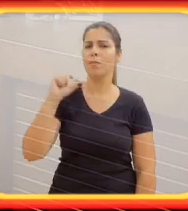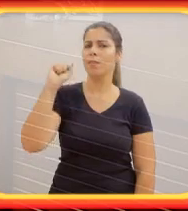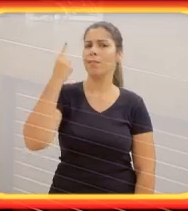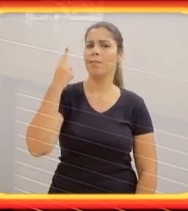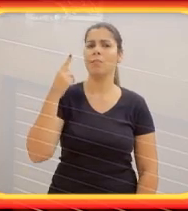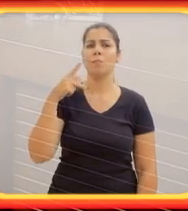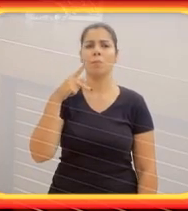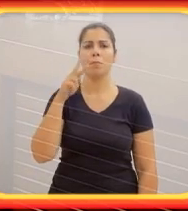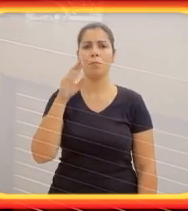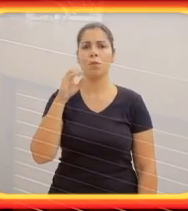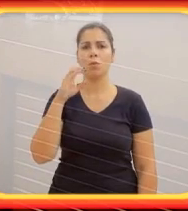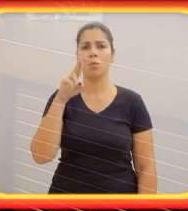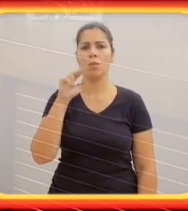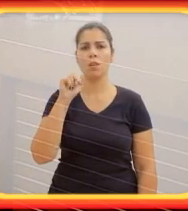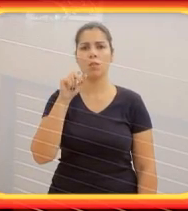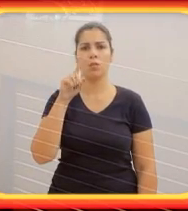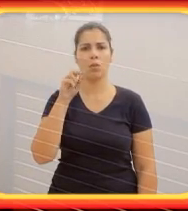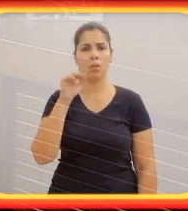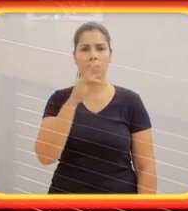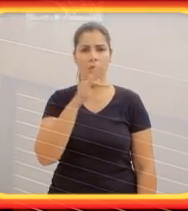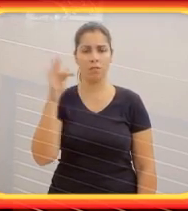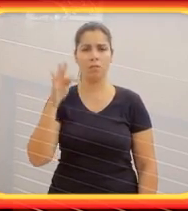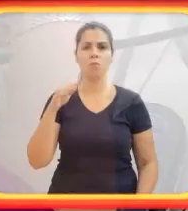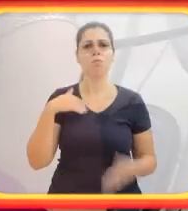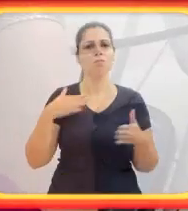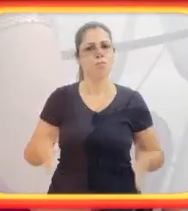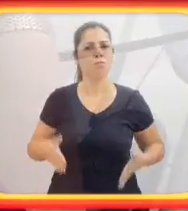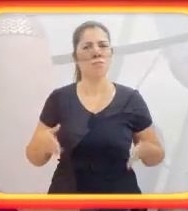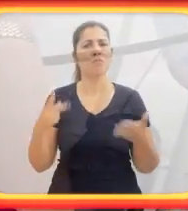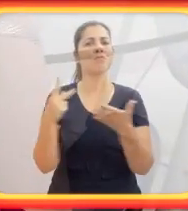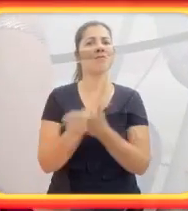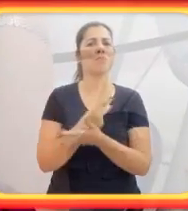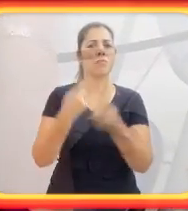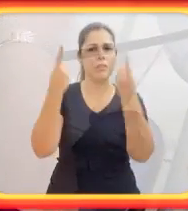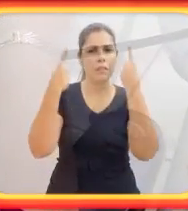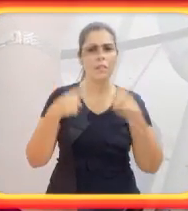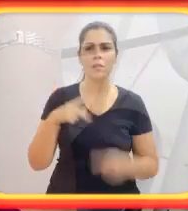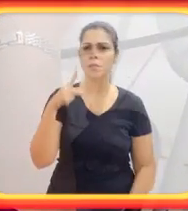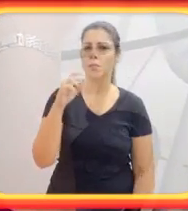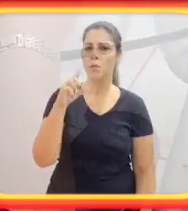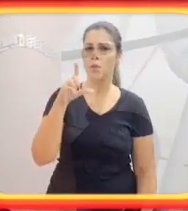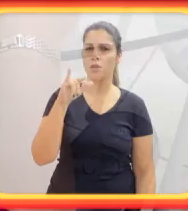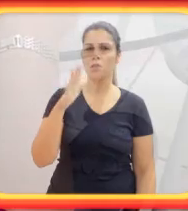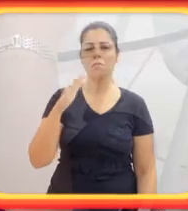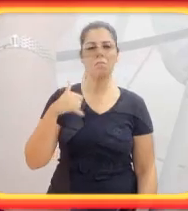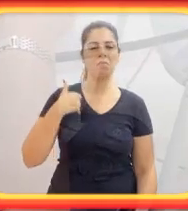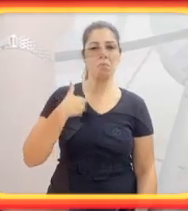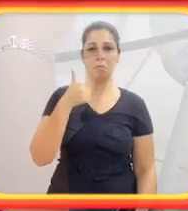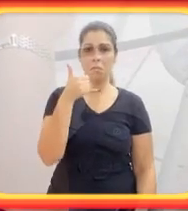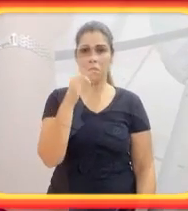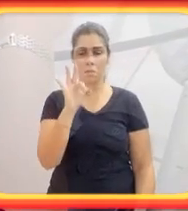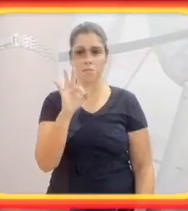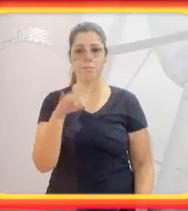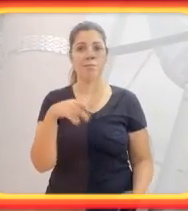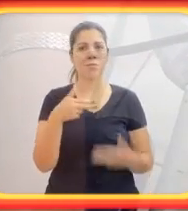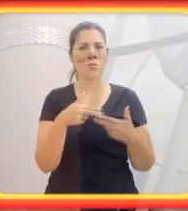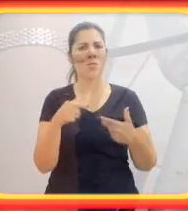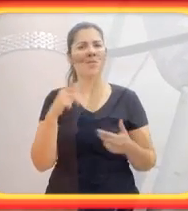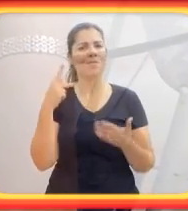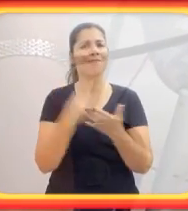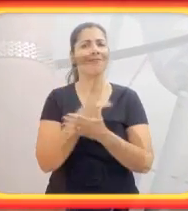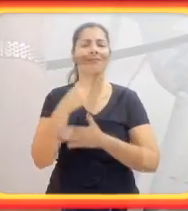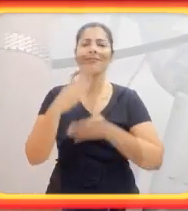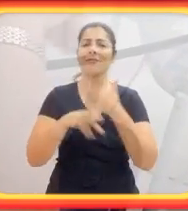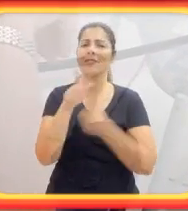Hoje em dia aposentada, mas eu era procuradora federal. Uso cadeira de roda devido a uma sequela de pólio aos 10 anos de